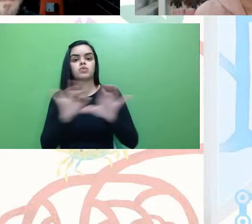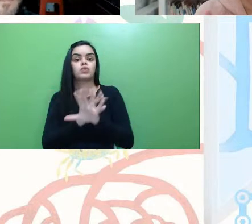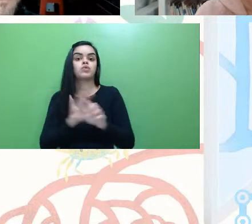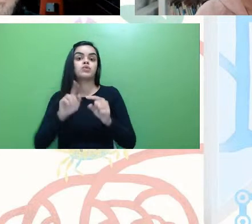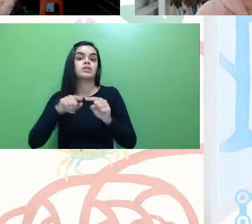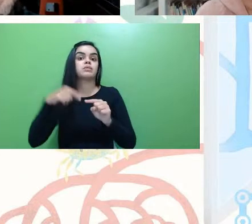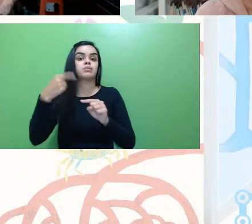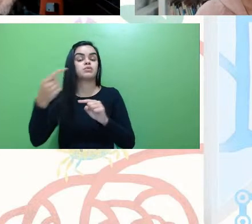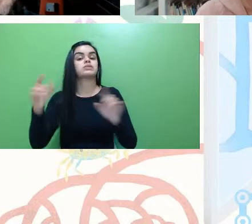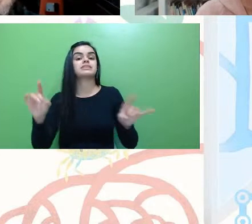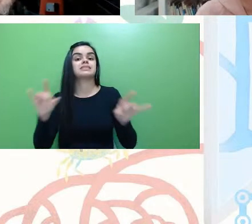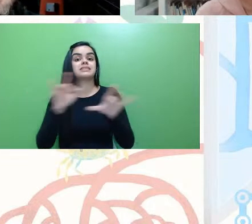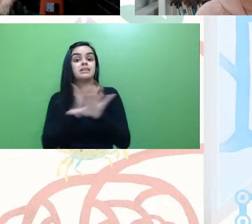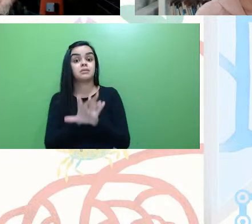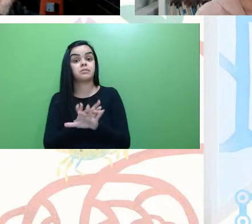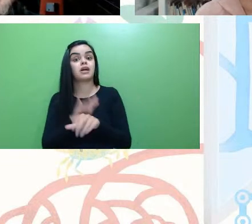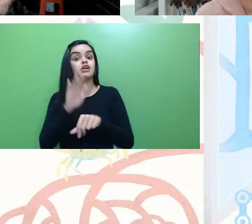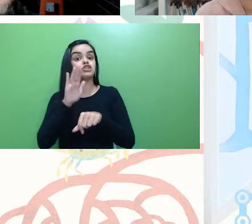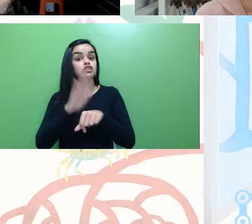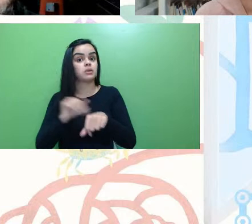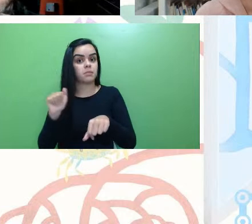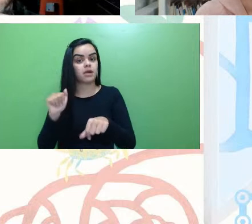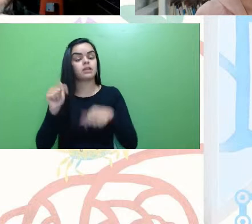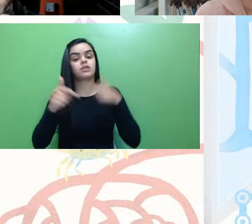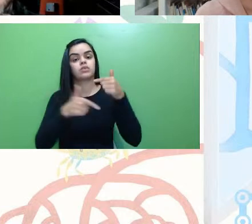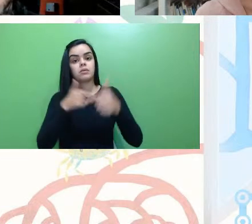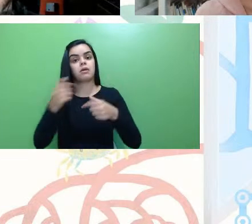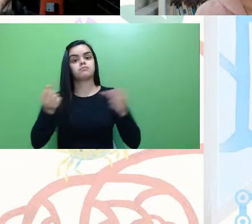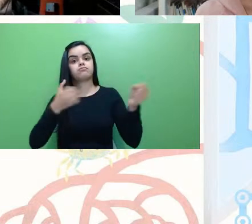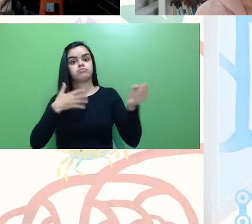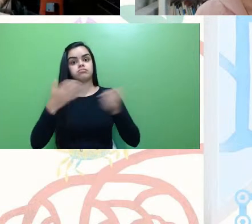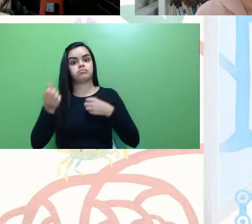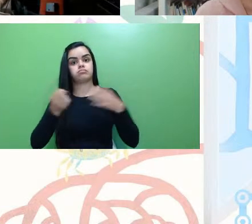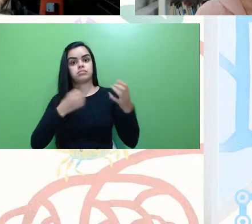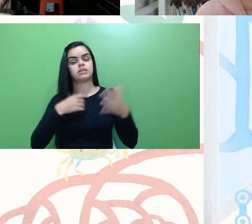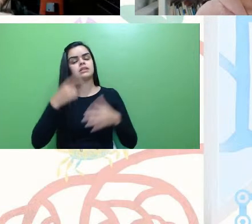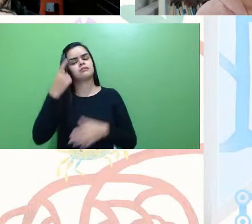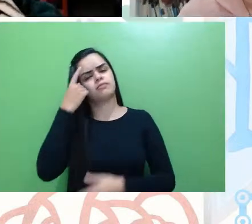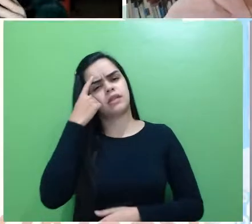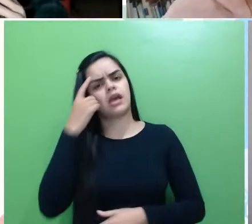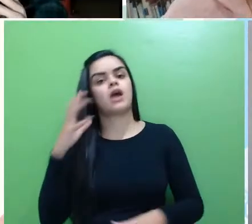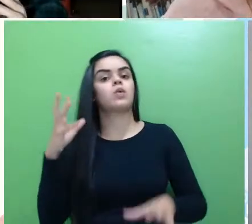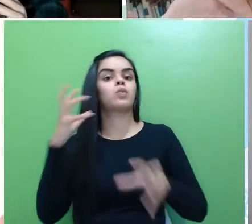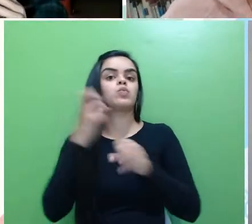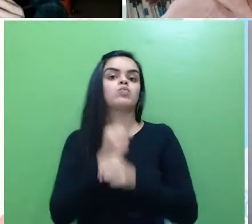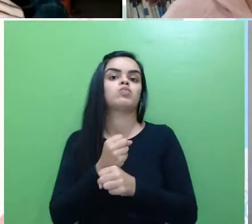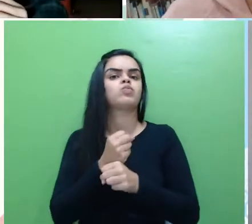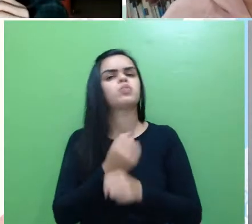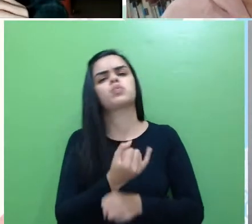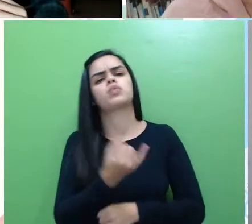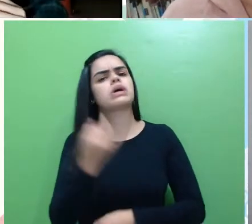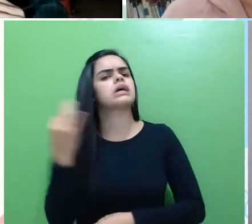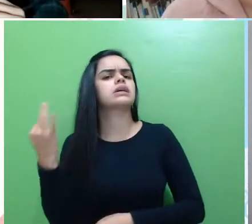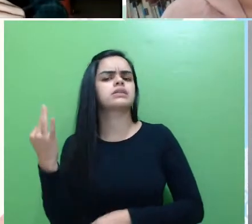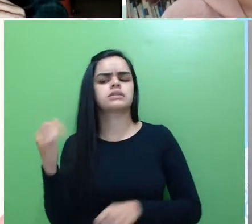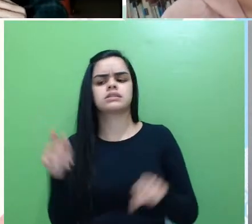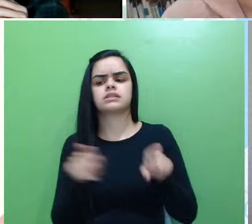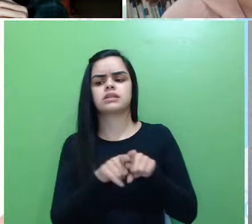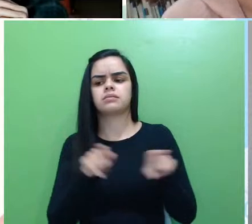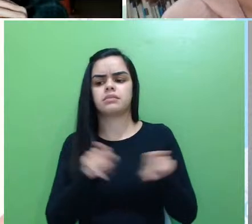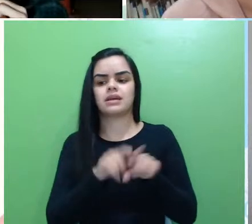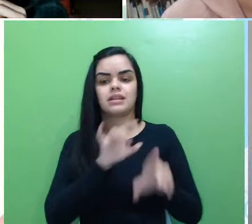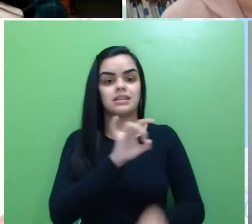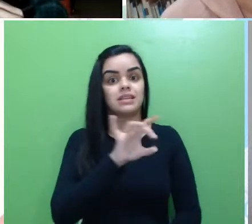que terminarmos a chamada de trabalhos e tivermos essa ideia da quantidade de cada GT.